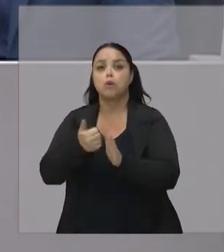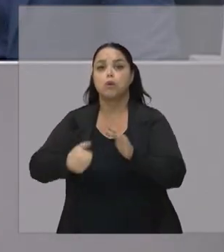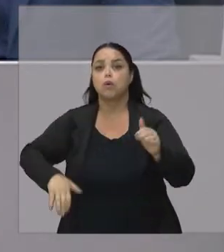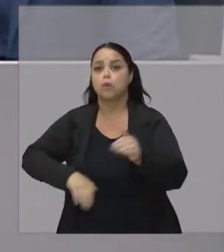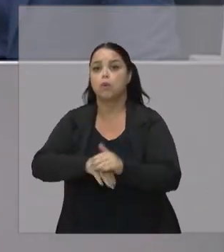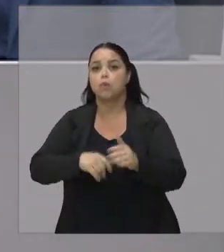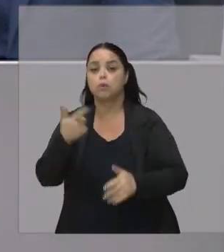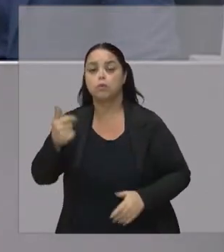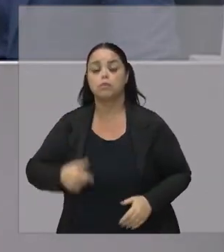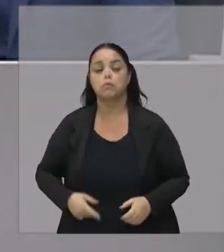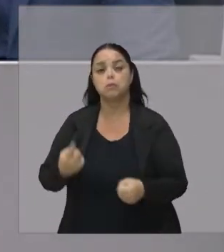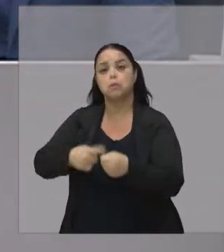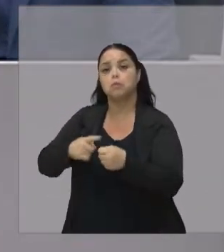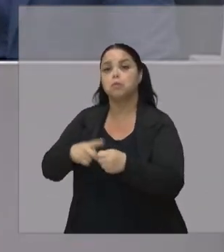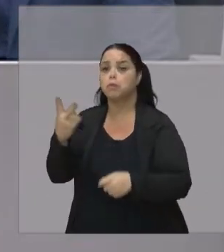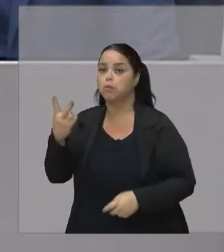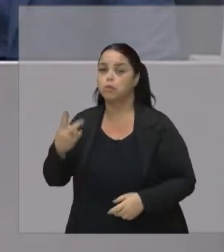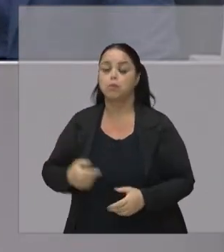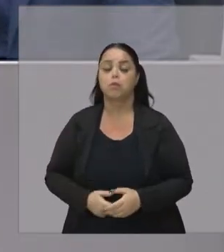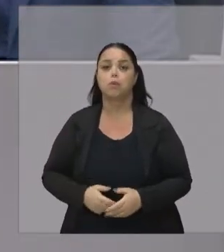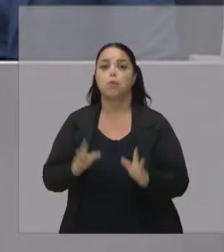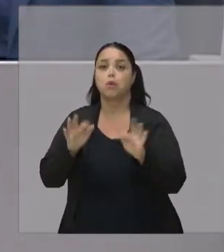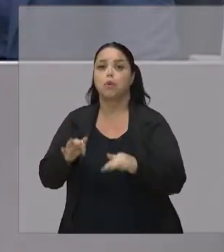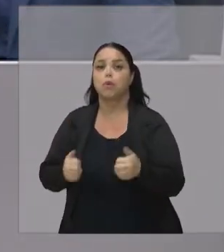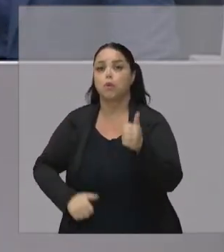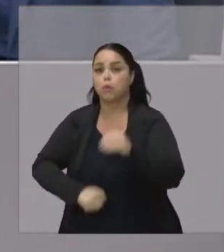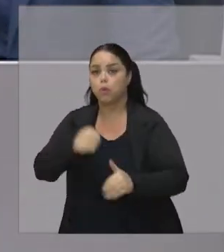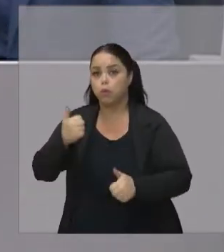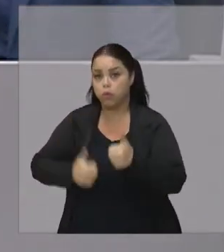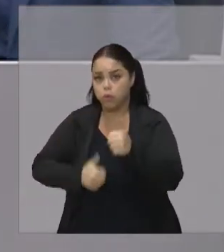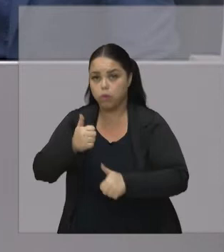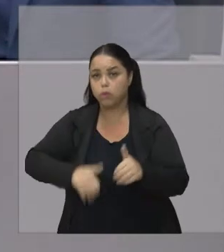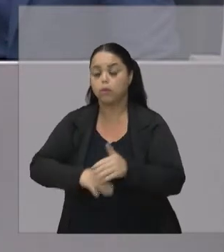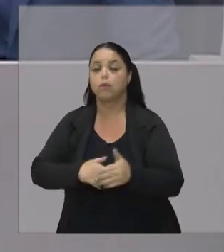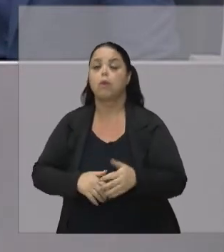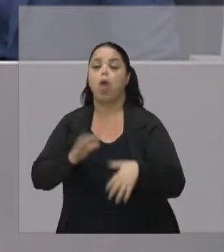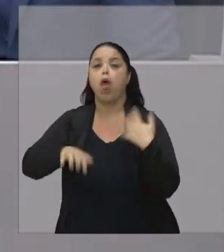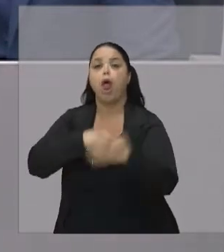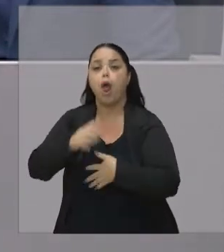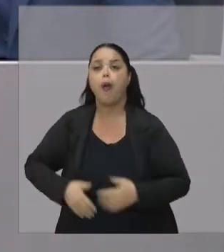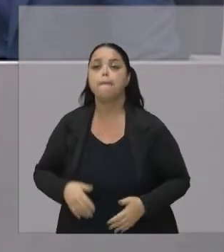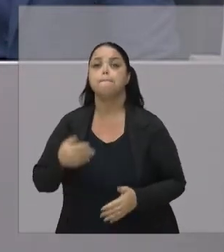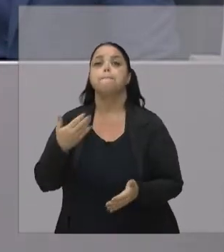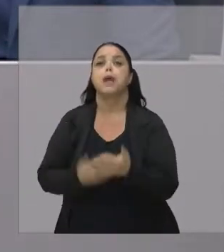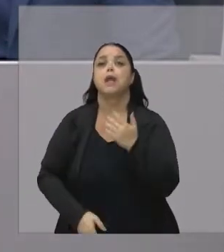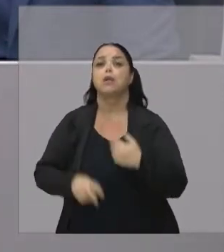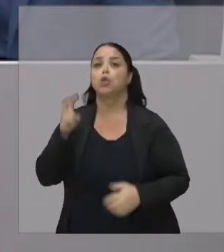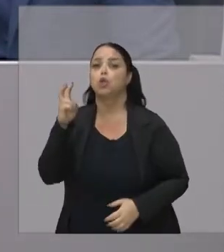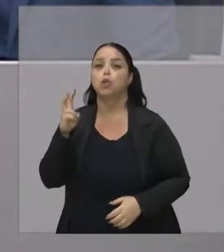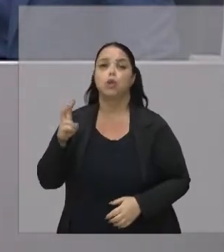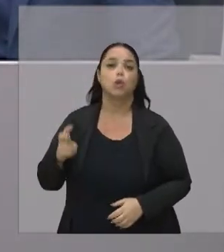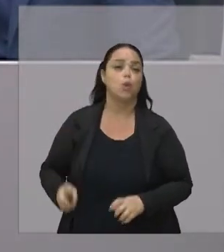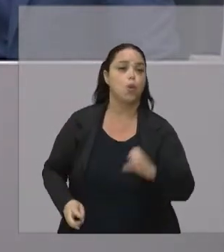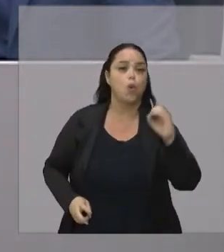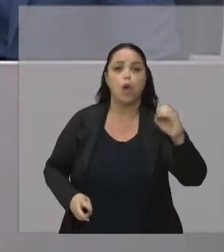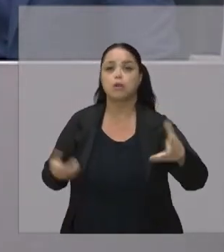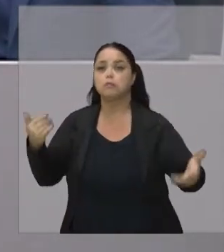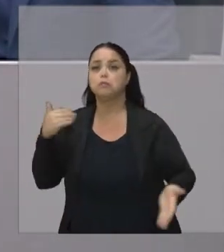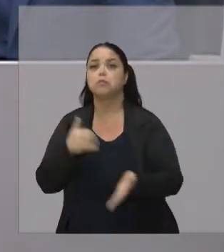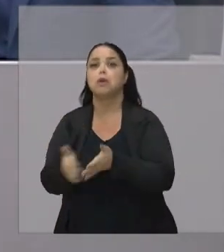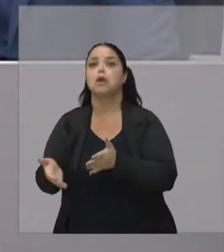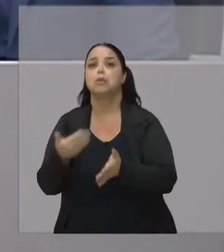ido para o segundo time Fui jogar a final Contra esse time Que eu tinha sido Mandado embora Arrumei uma confusão Perdemos de 5 a 0 Também fui mandado embora